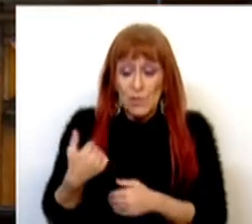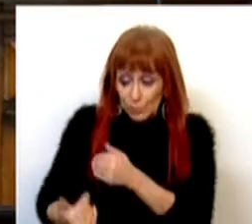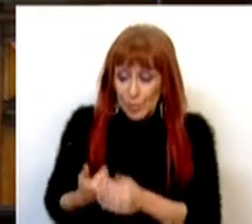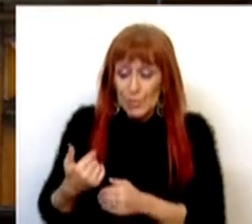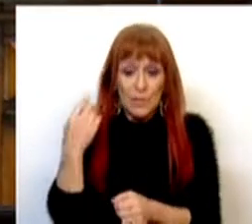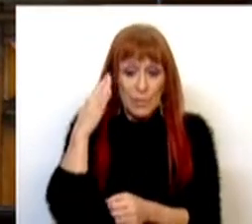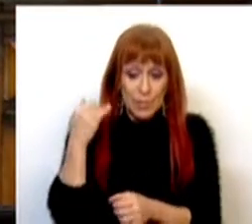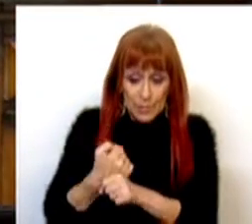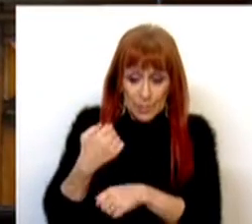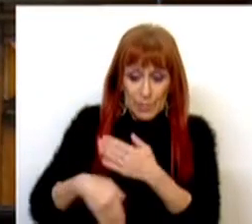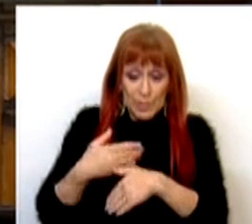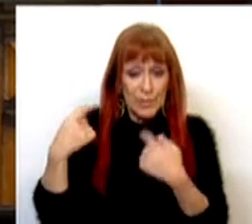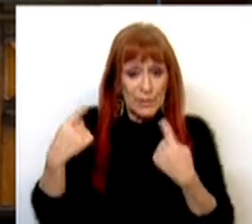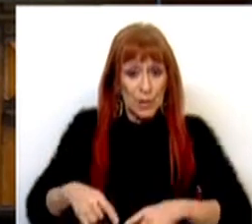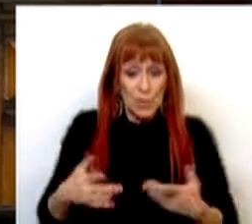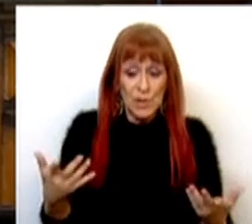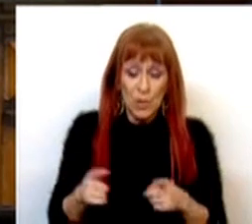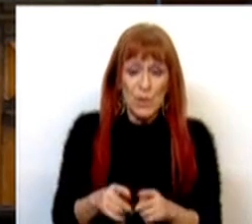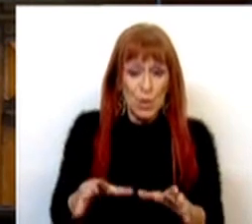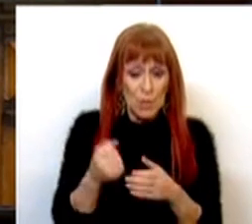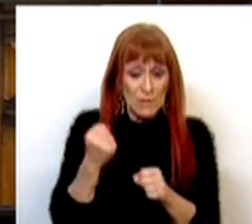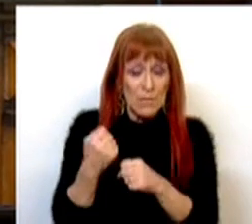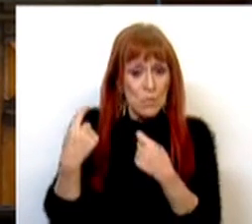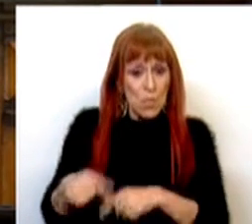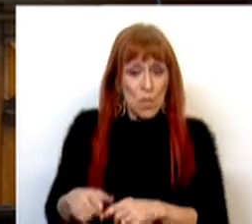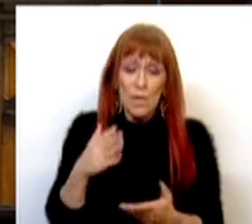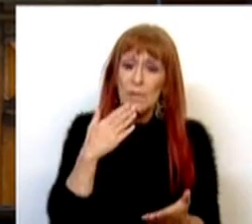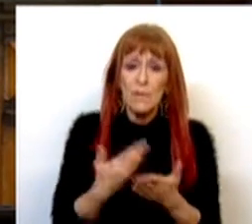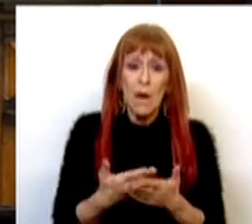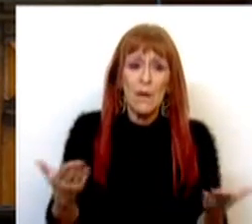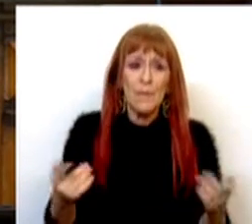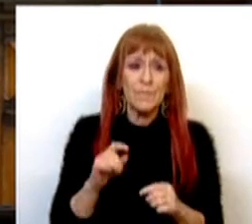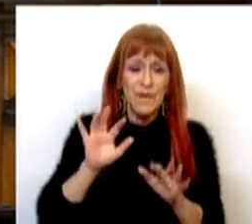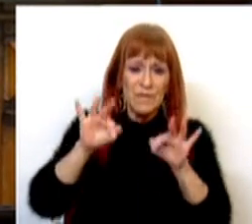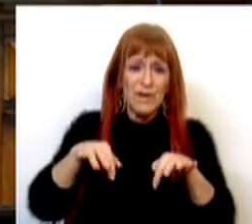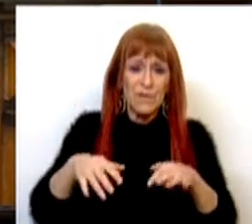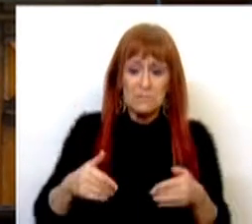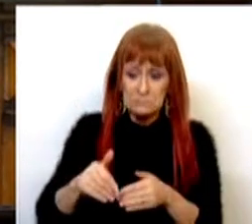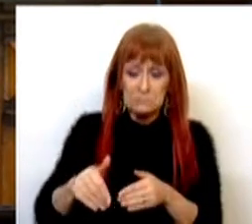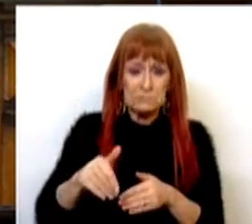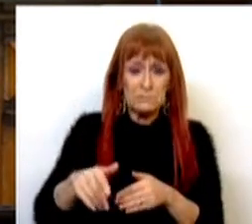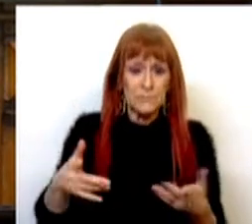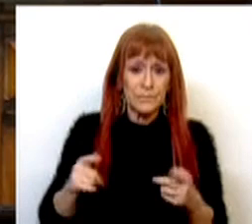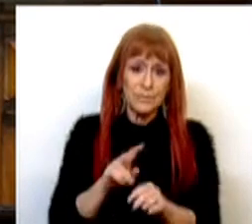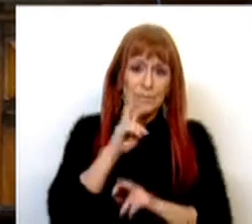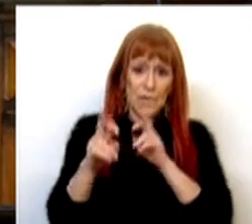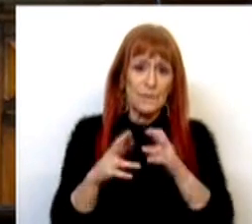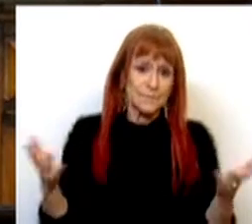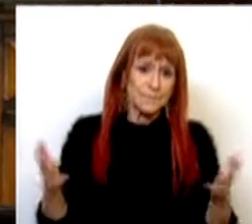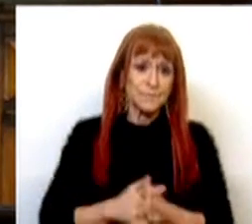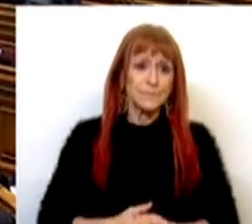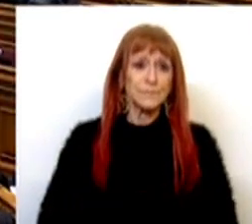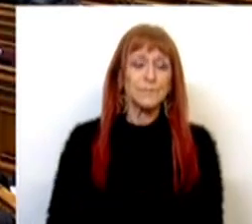estão em funcionamento e que estão, este grupo a funcionar, dará finalização a estas respostas.